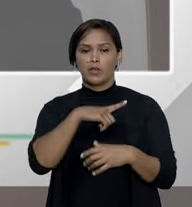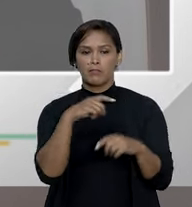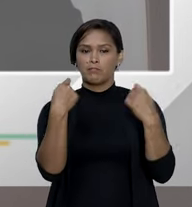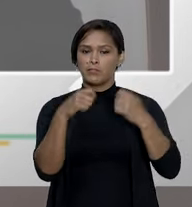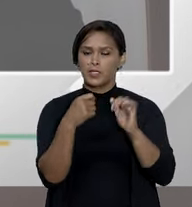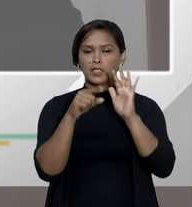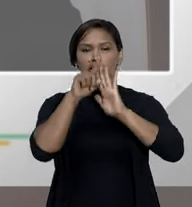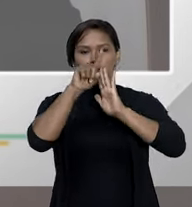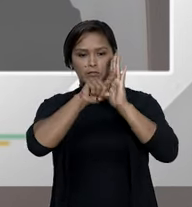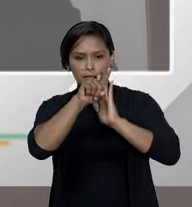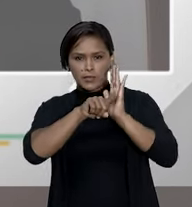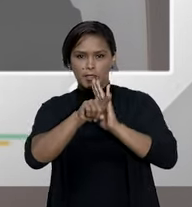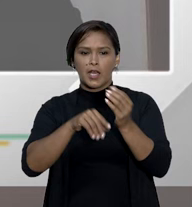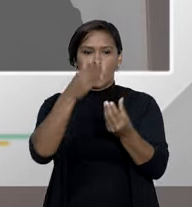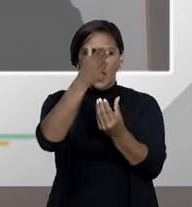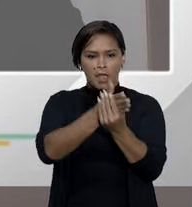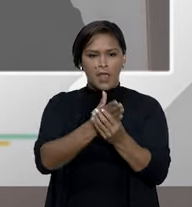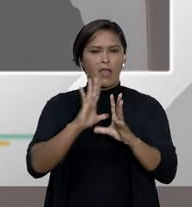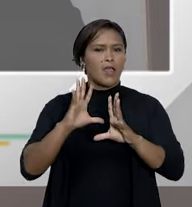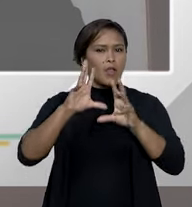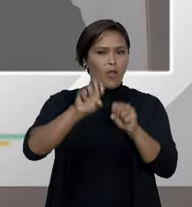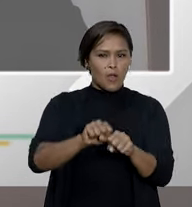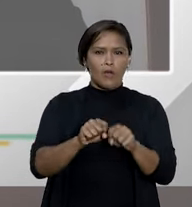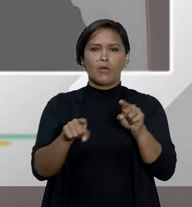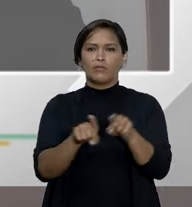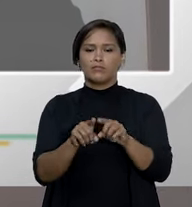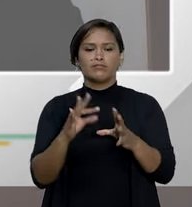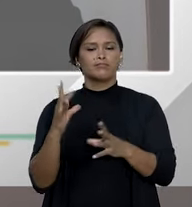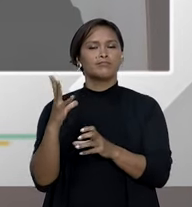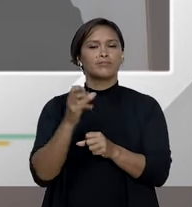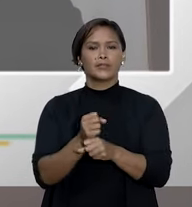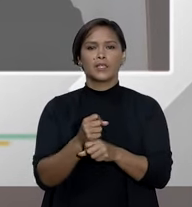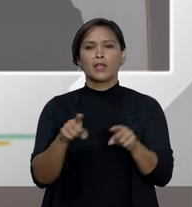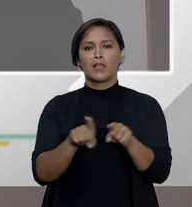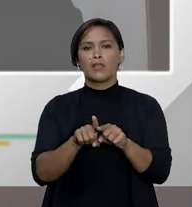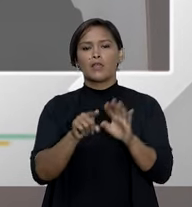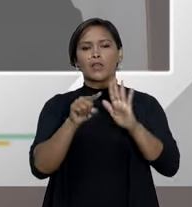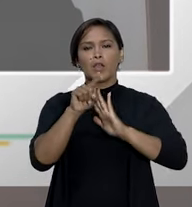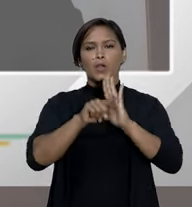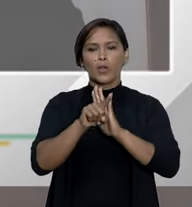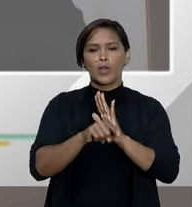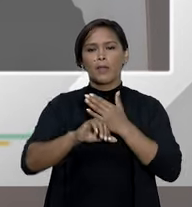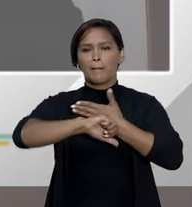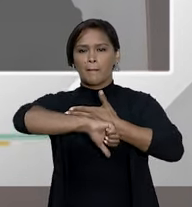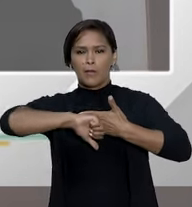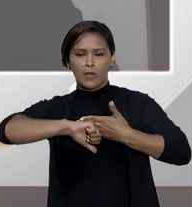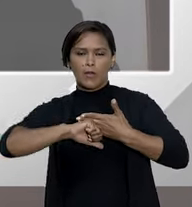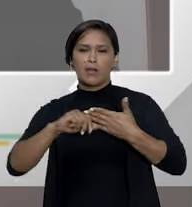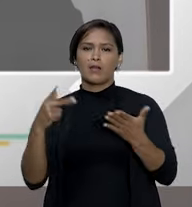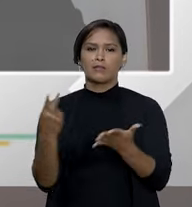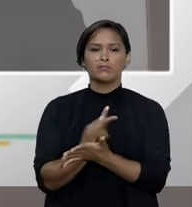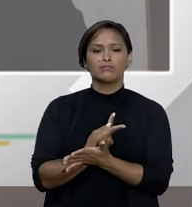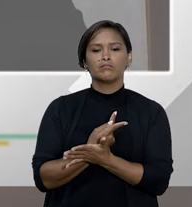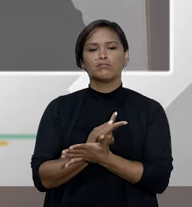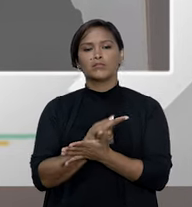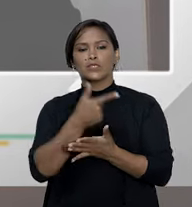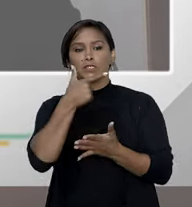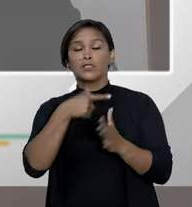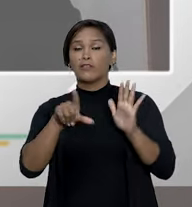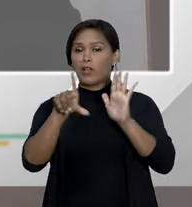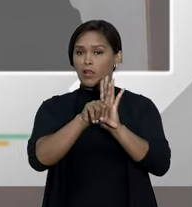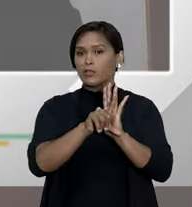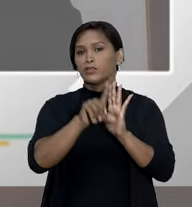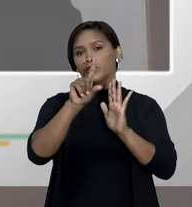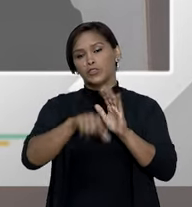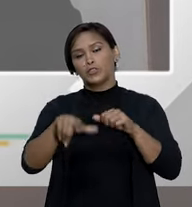necessário que haja uma análise caso a caso ver se na situação de dano moral se a recusa foi legítima